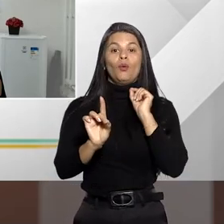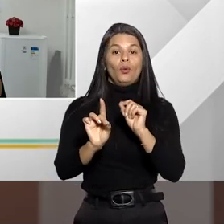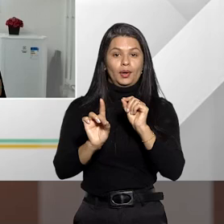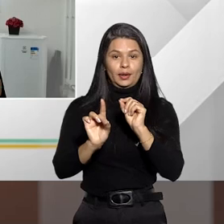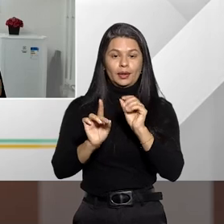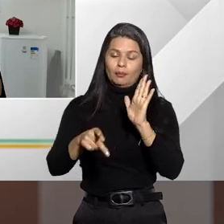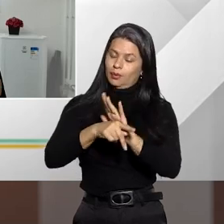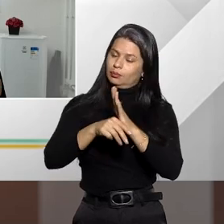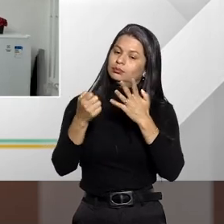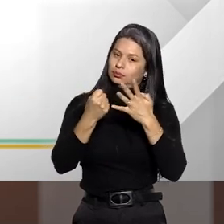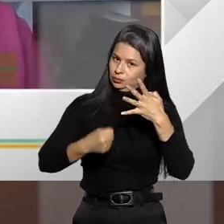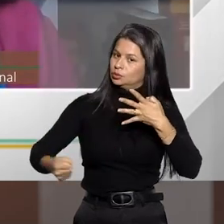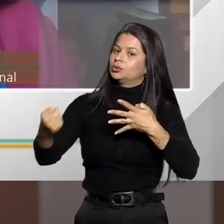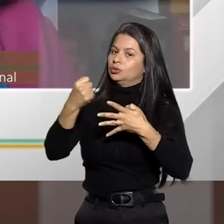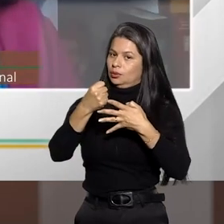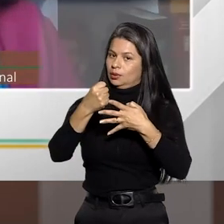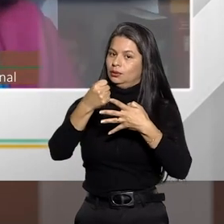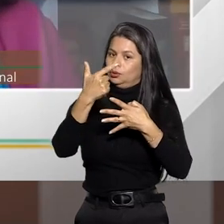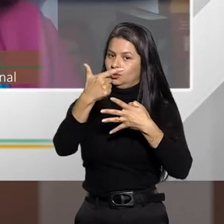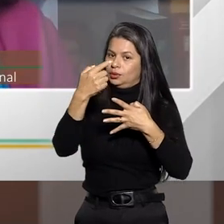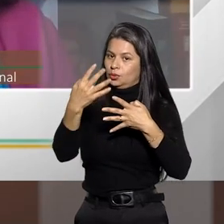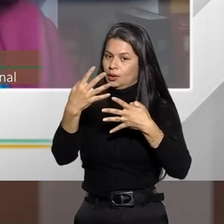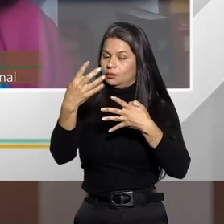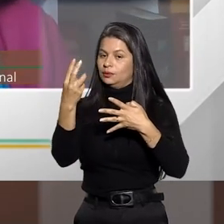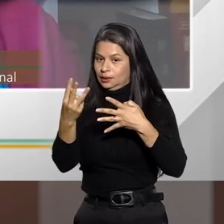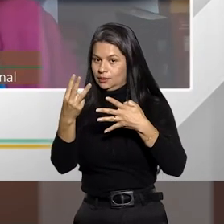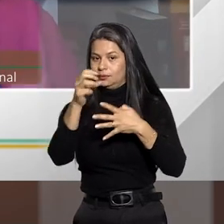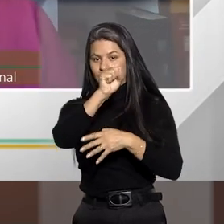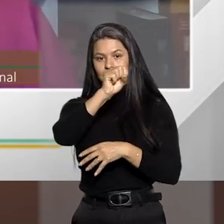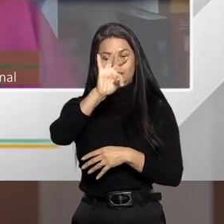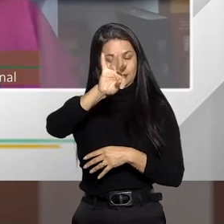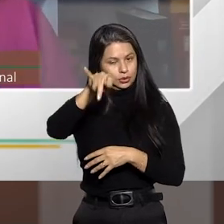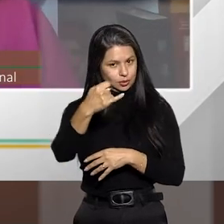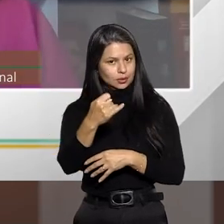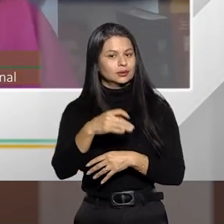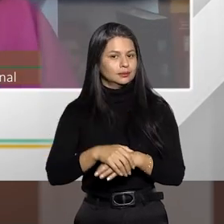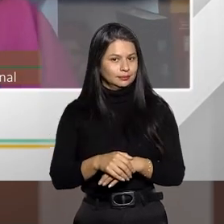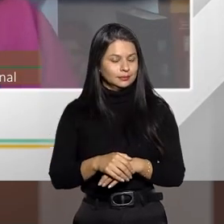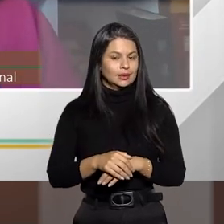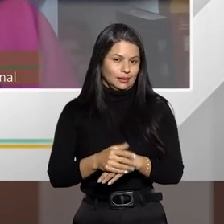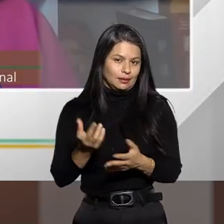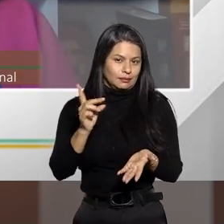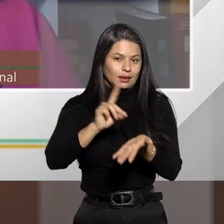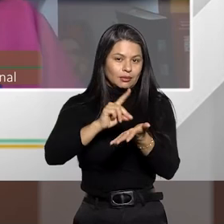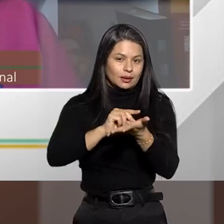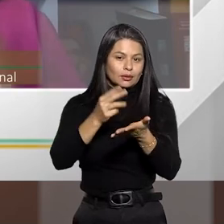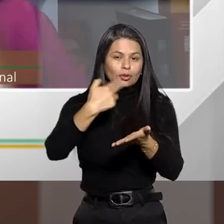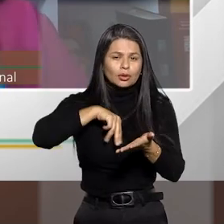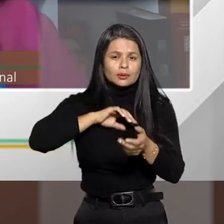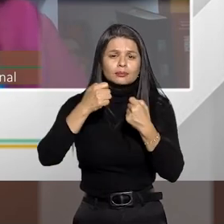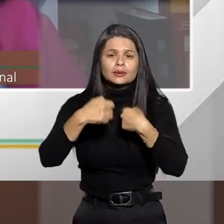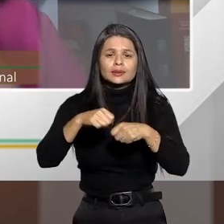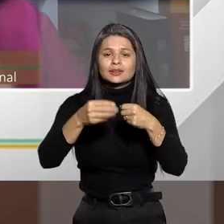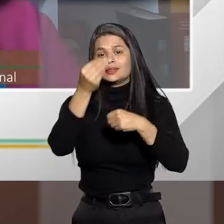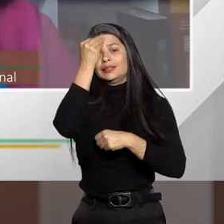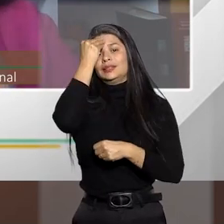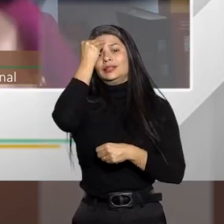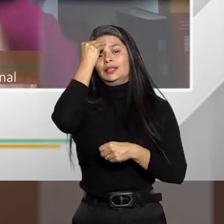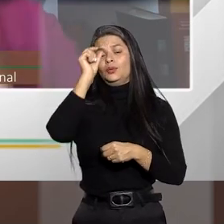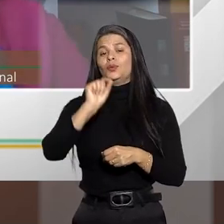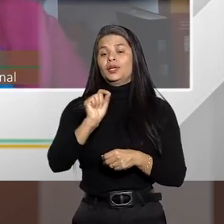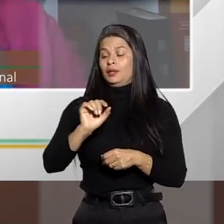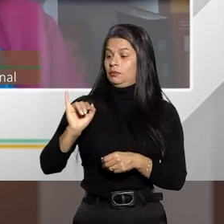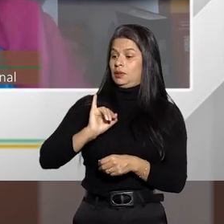sumulado, tá? É a súmula 243 da STJ. E, na verdade, o que nós temos que entender é que o que interessa é a pena